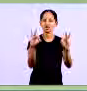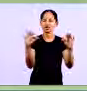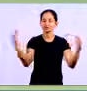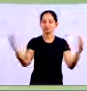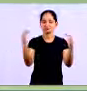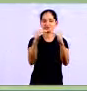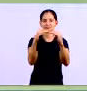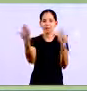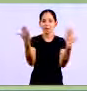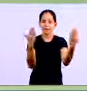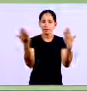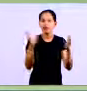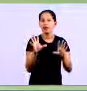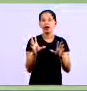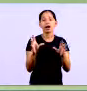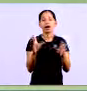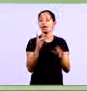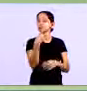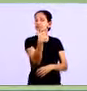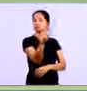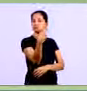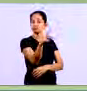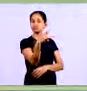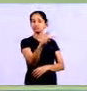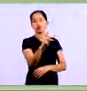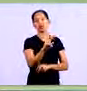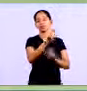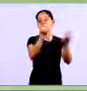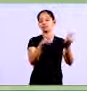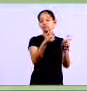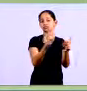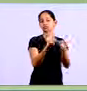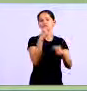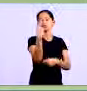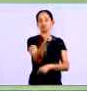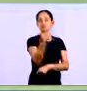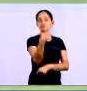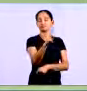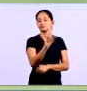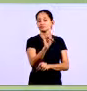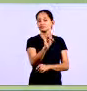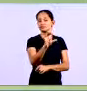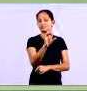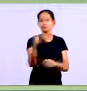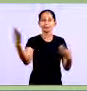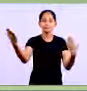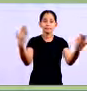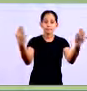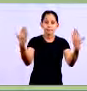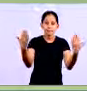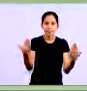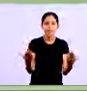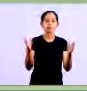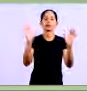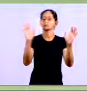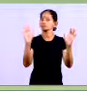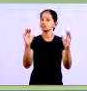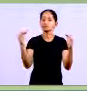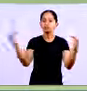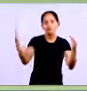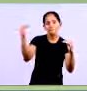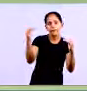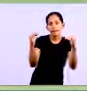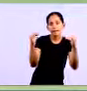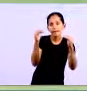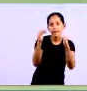do software Se você tem os lançamentos Lá no software O banco Já existem sistemas Vários bancos têm Que concilia Você O